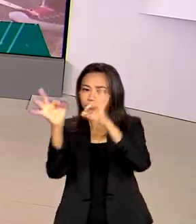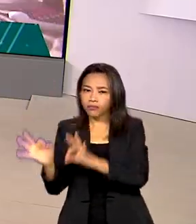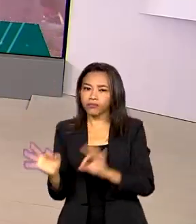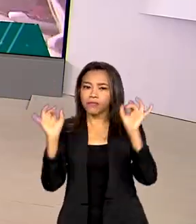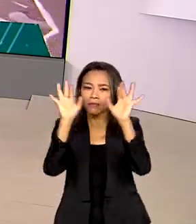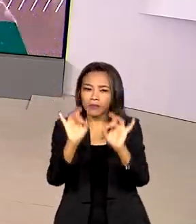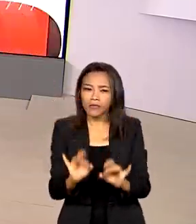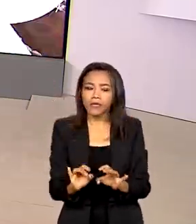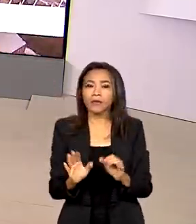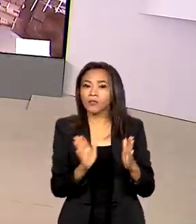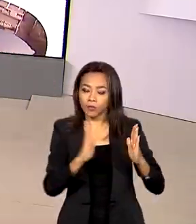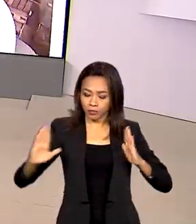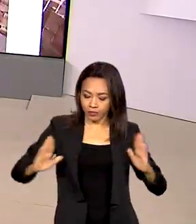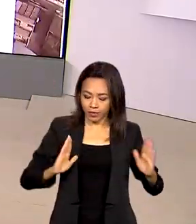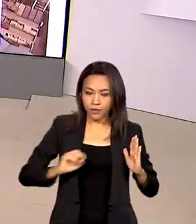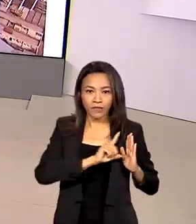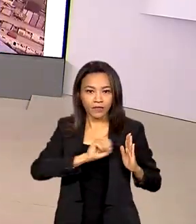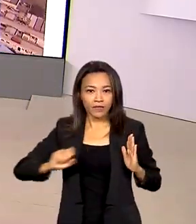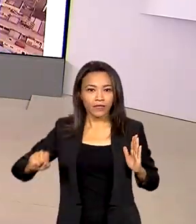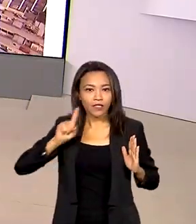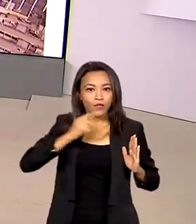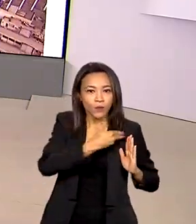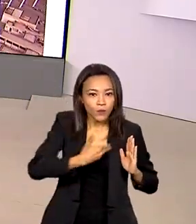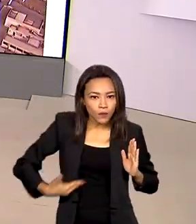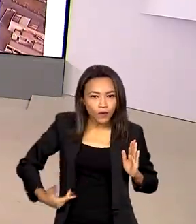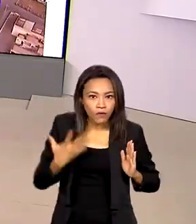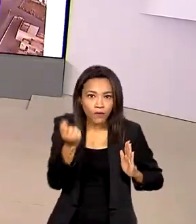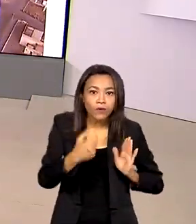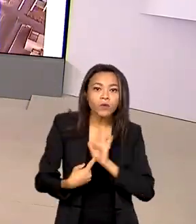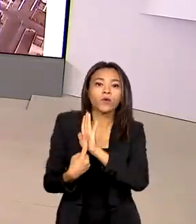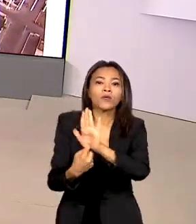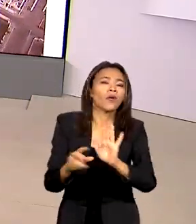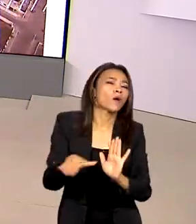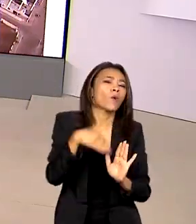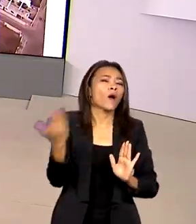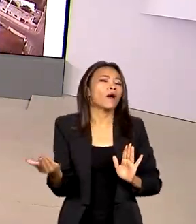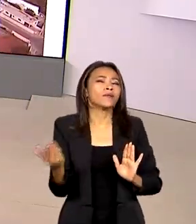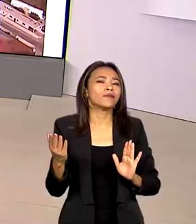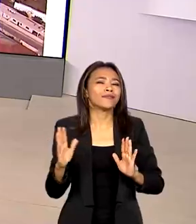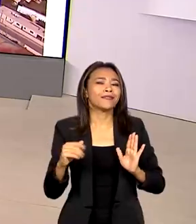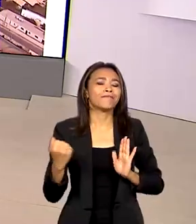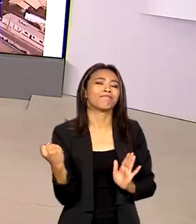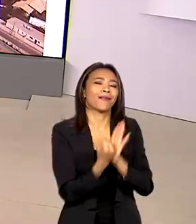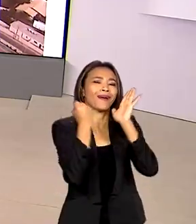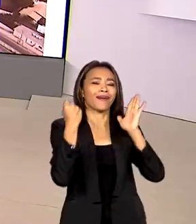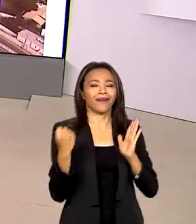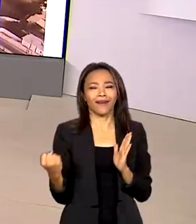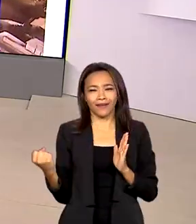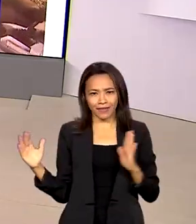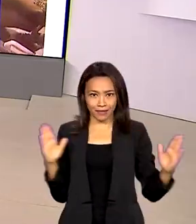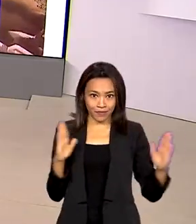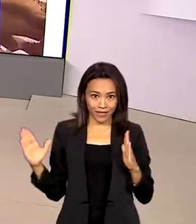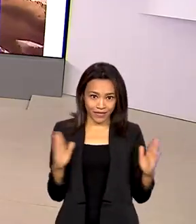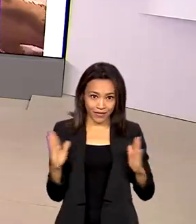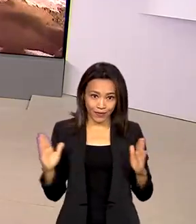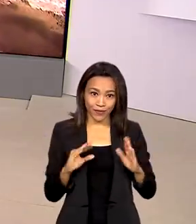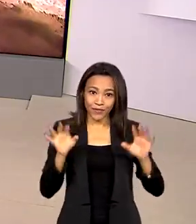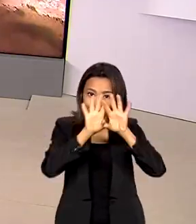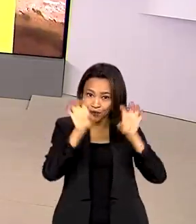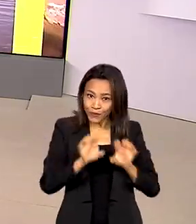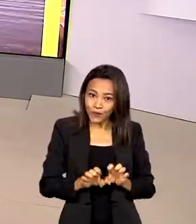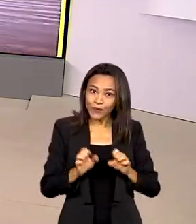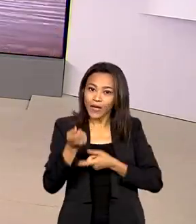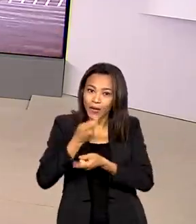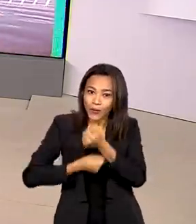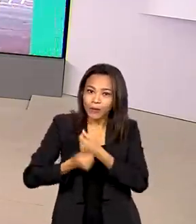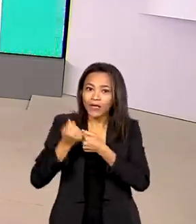sobre os primeiros 100 dias de governo, vamos mostrar quais ações marcaram o período nas áreas de infraestrutura, economia, turismo,